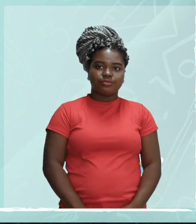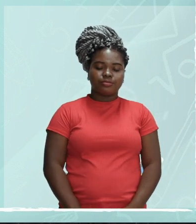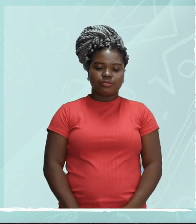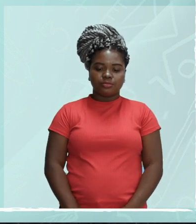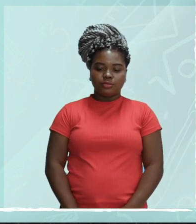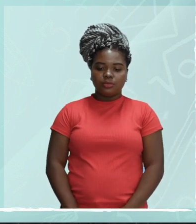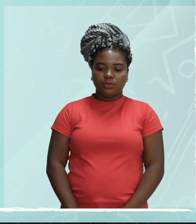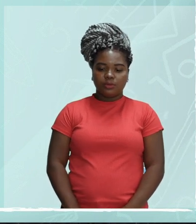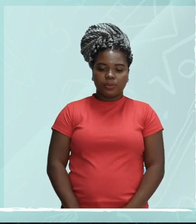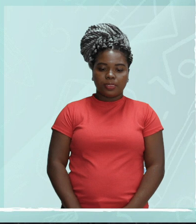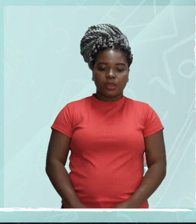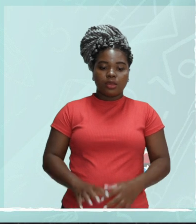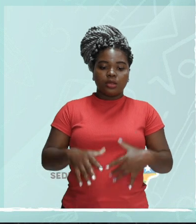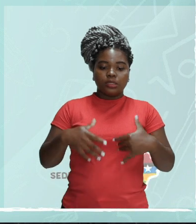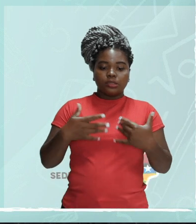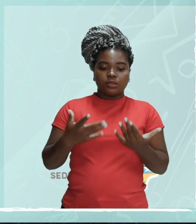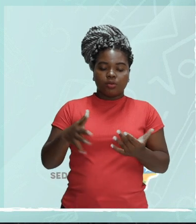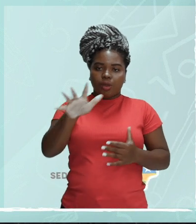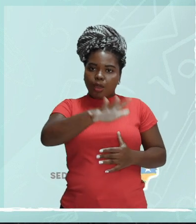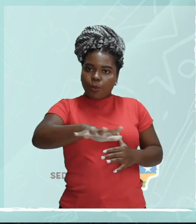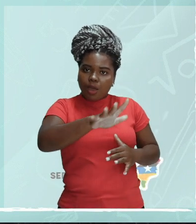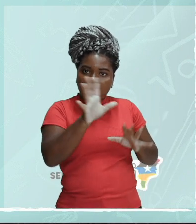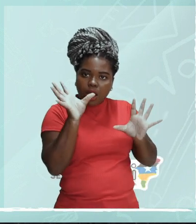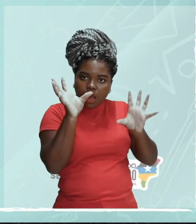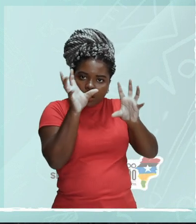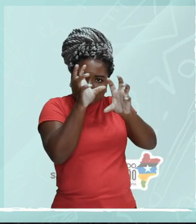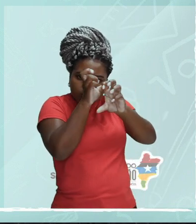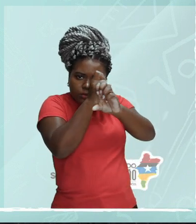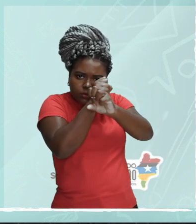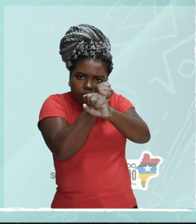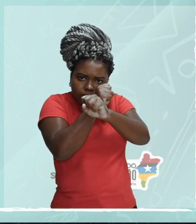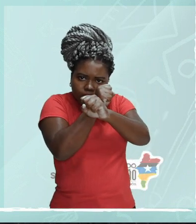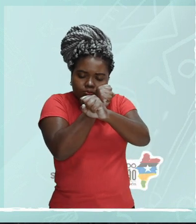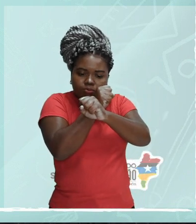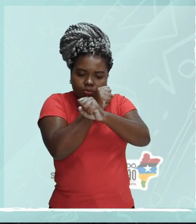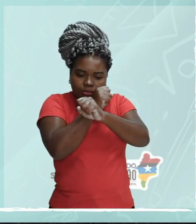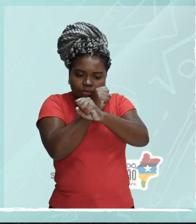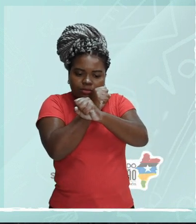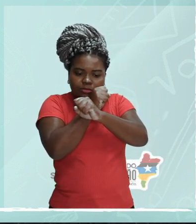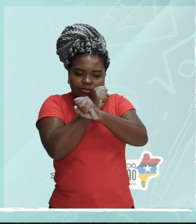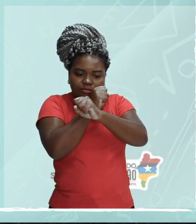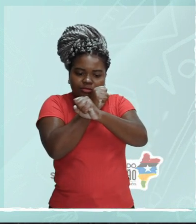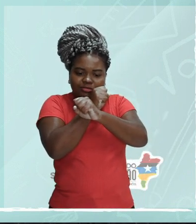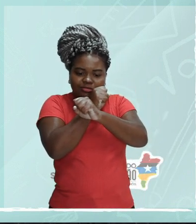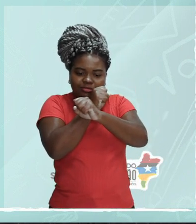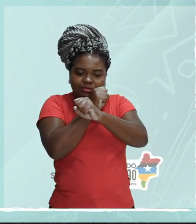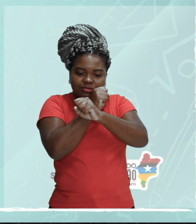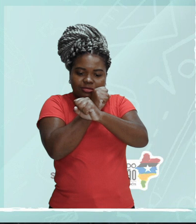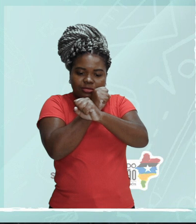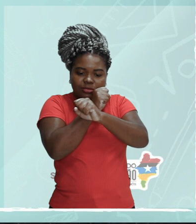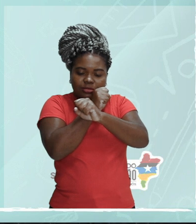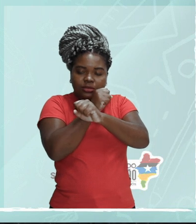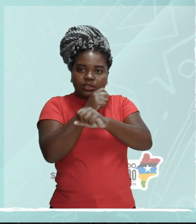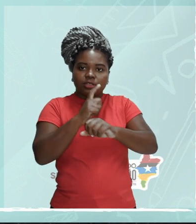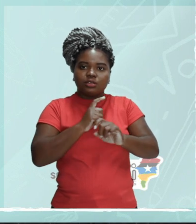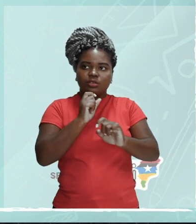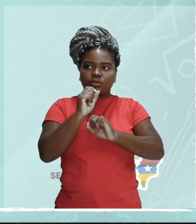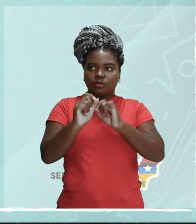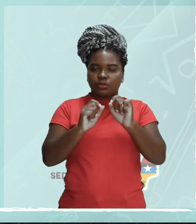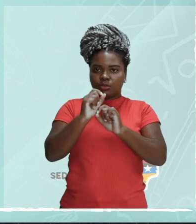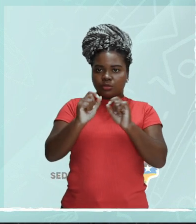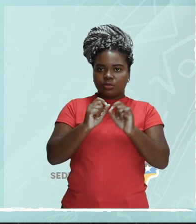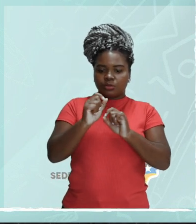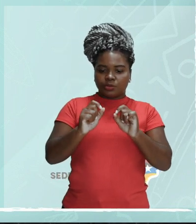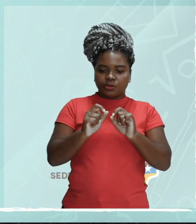totalmente fechada, totalmente com exceção de um pequeno orifício